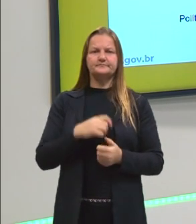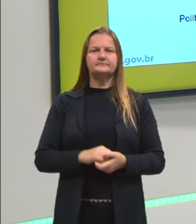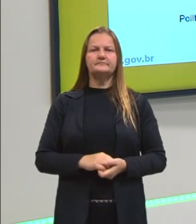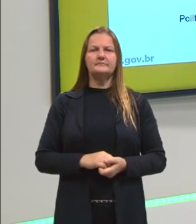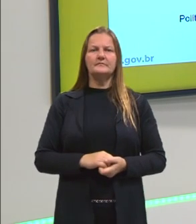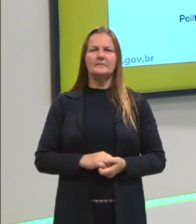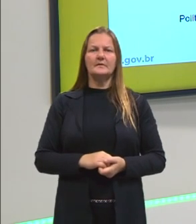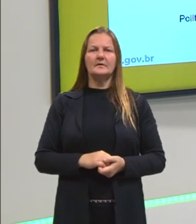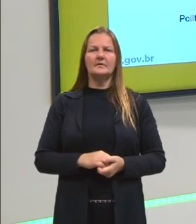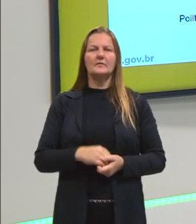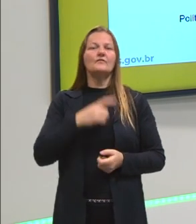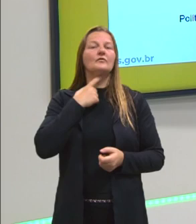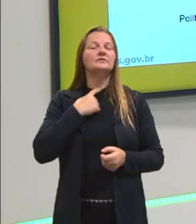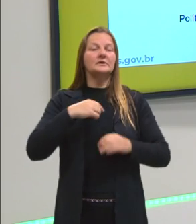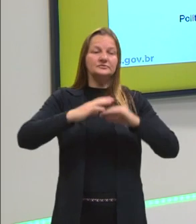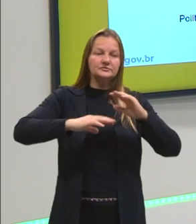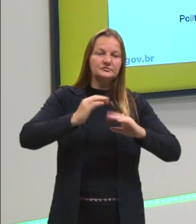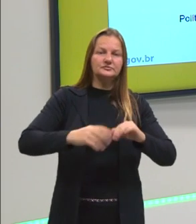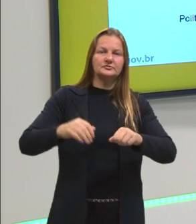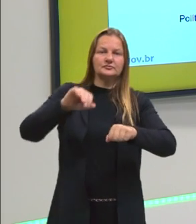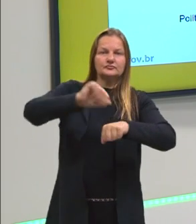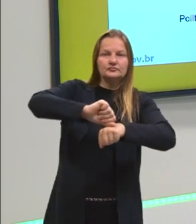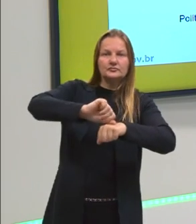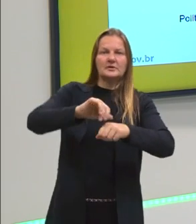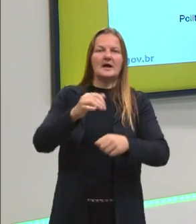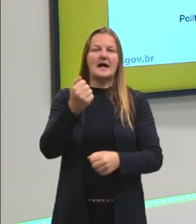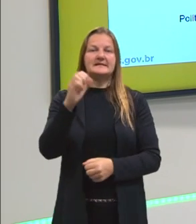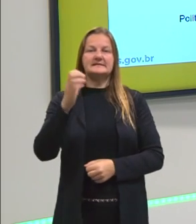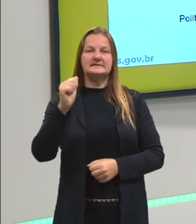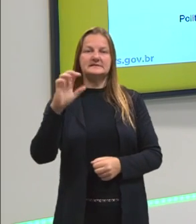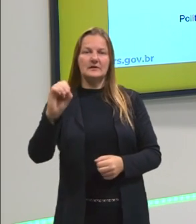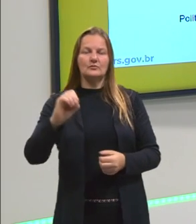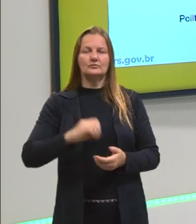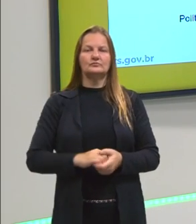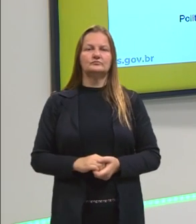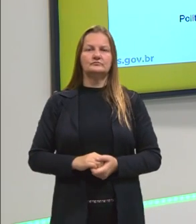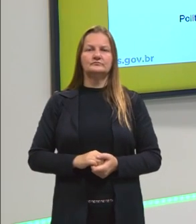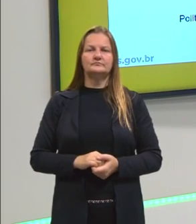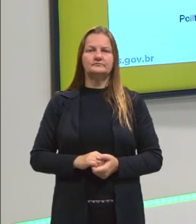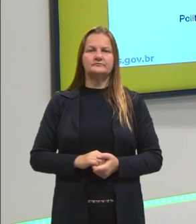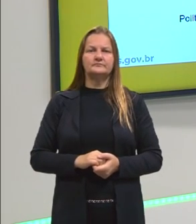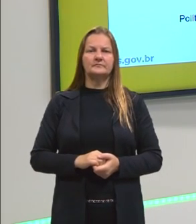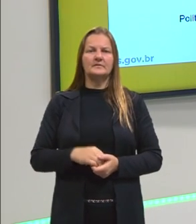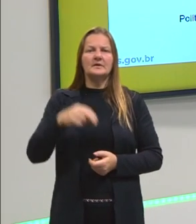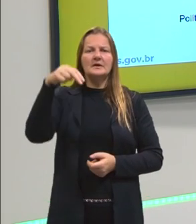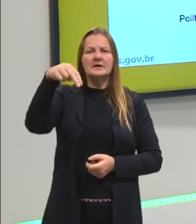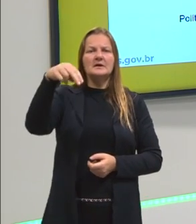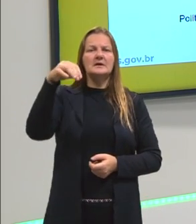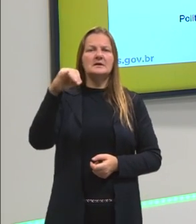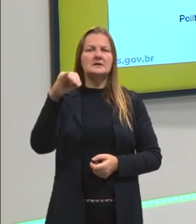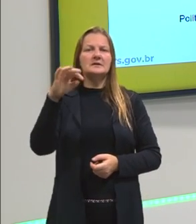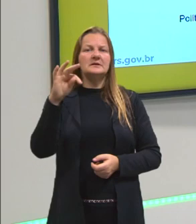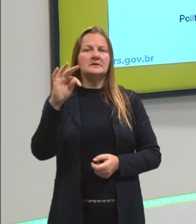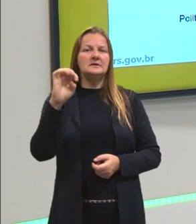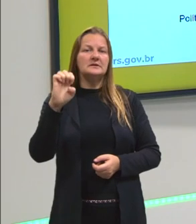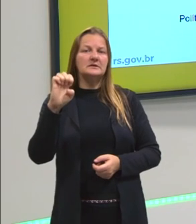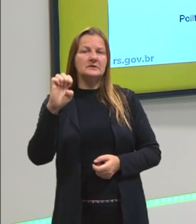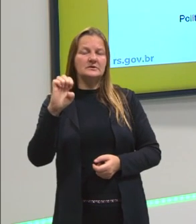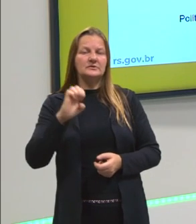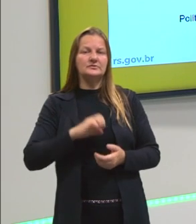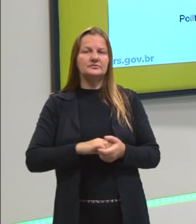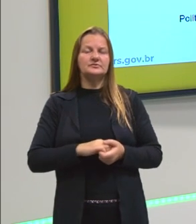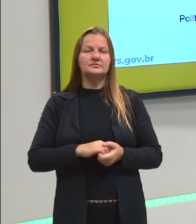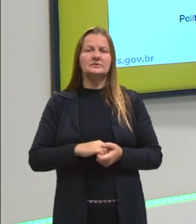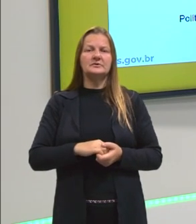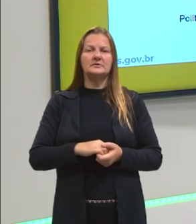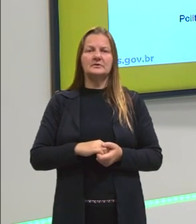tornar ativo. Então, isso é poder. Isso o Nietzsche vai abordar nas questões do Nietzsche, né? A questão do super-homem, o poder